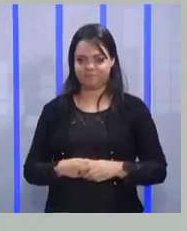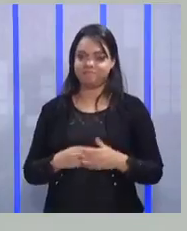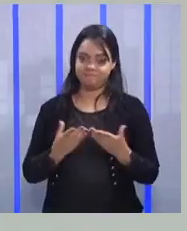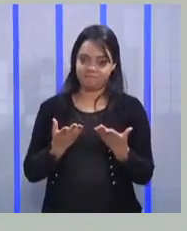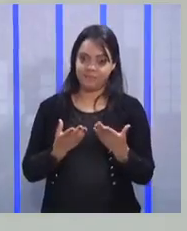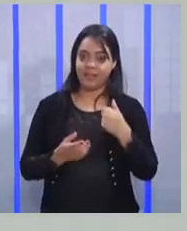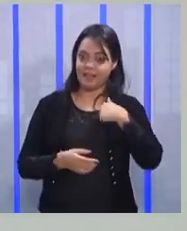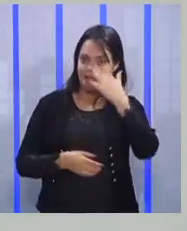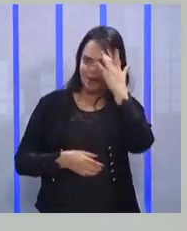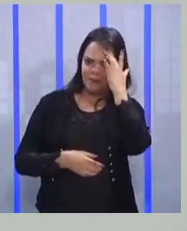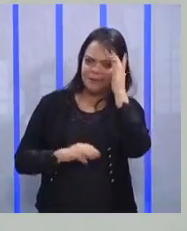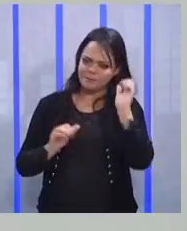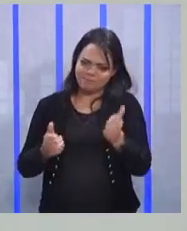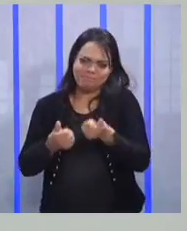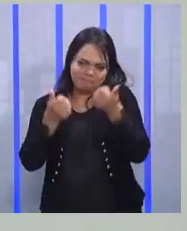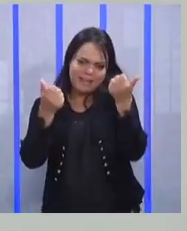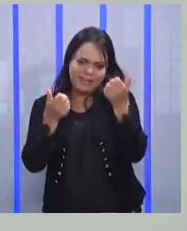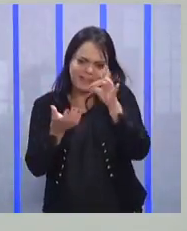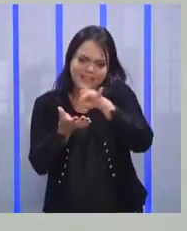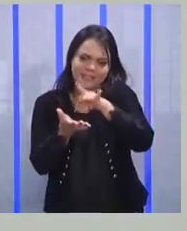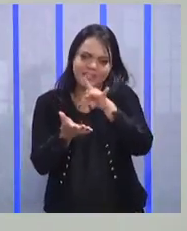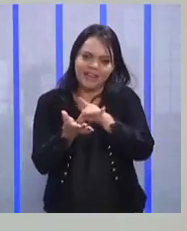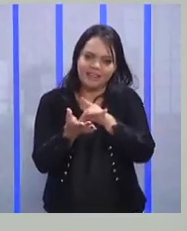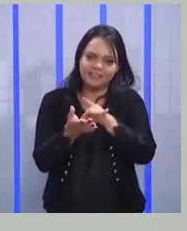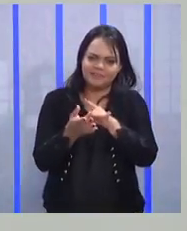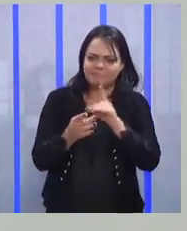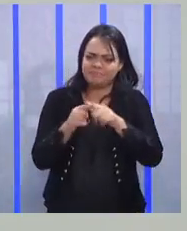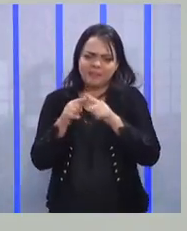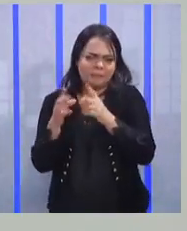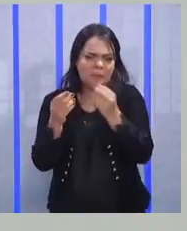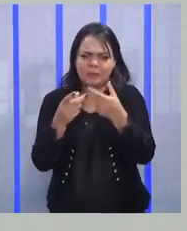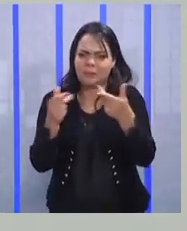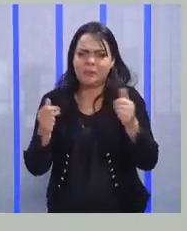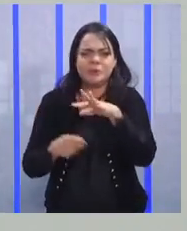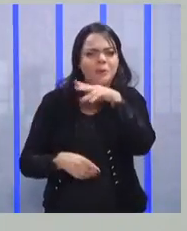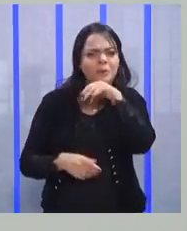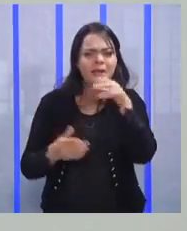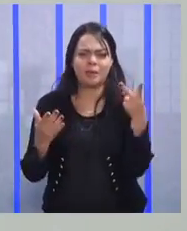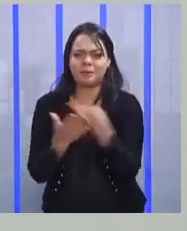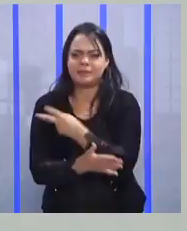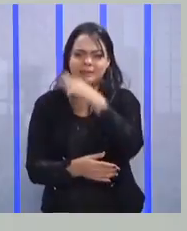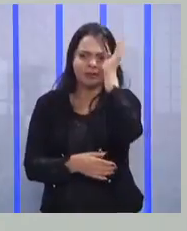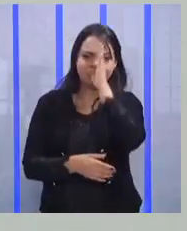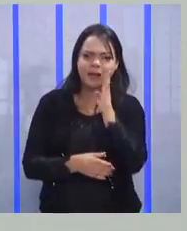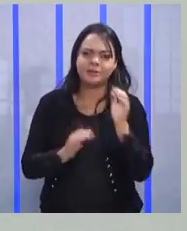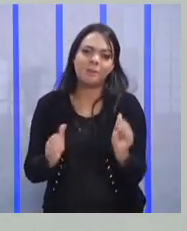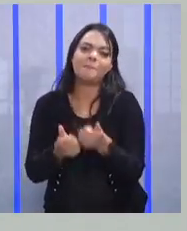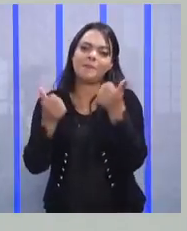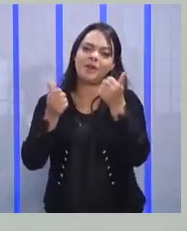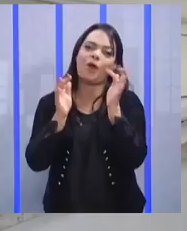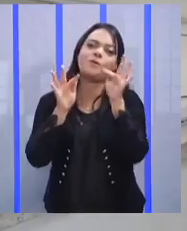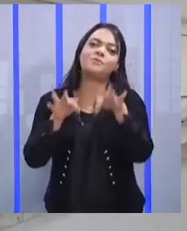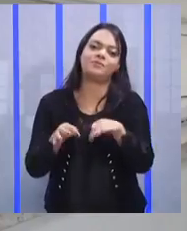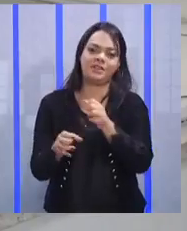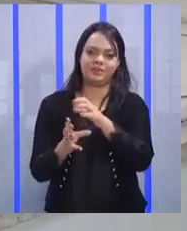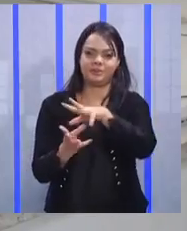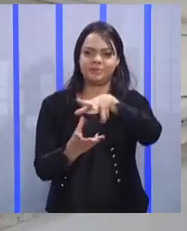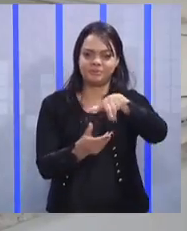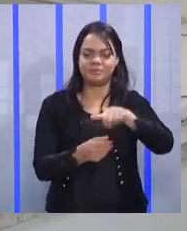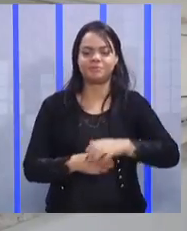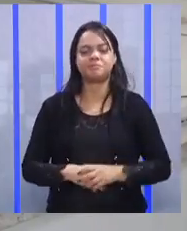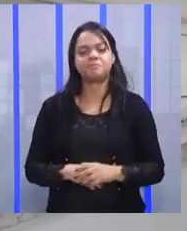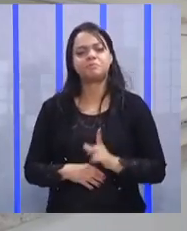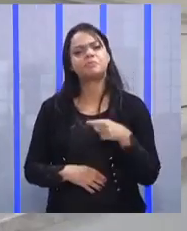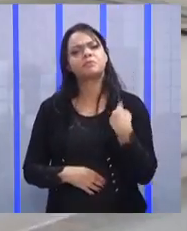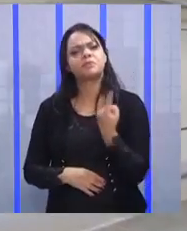né? Acho que é mais light, né? De tudo que está acontecendo no Brasil, acho que o fim do mundo seria melhor. Então, a gente vai imaginar